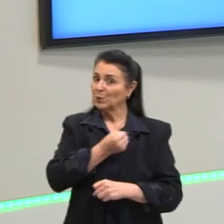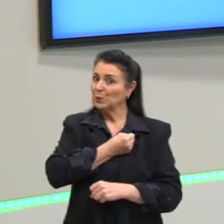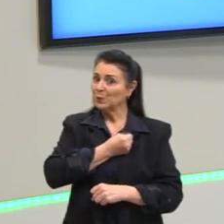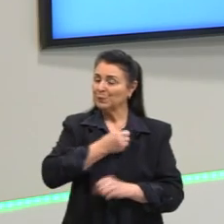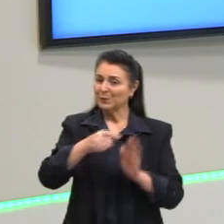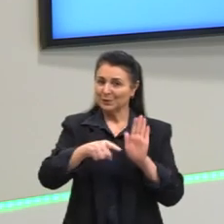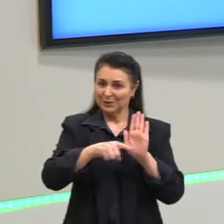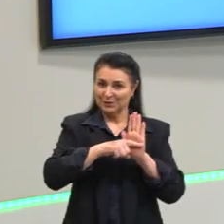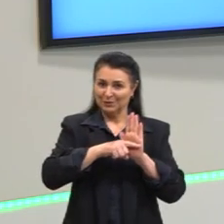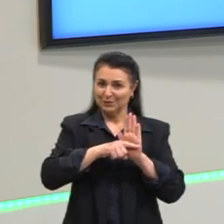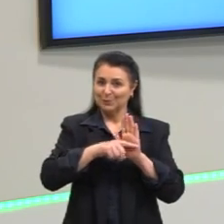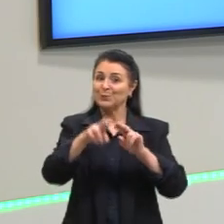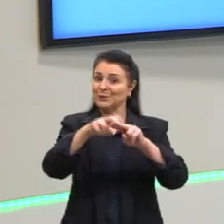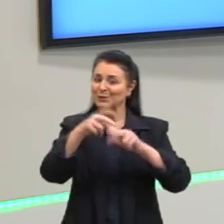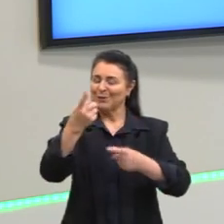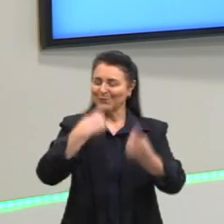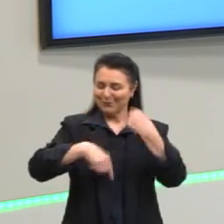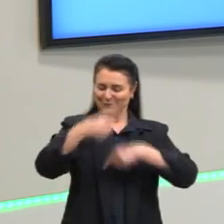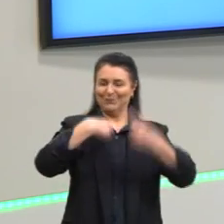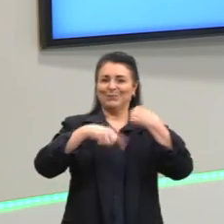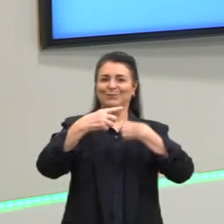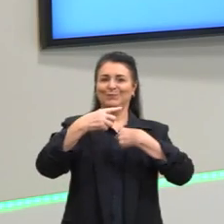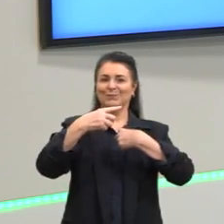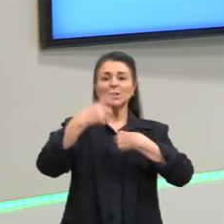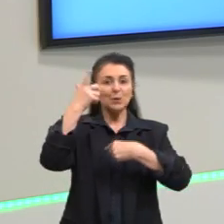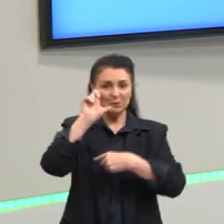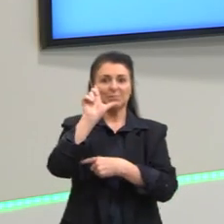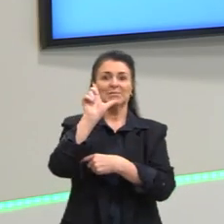superação. E superação